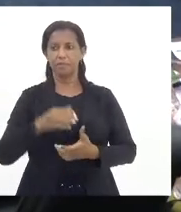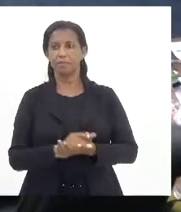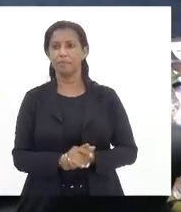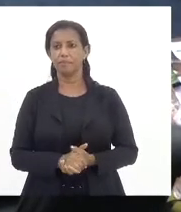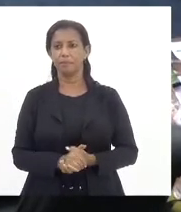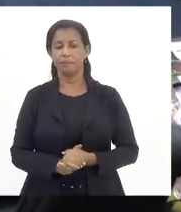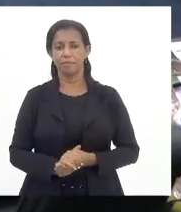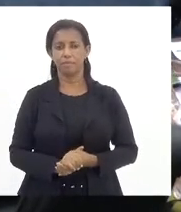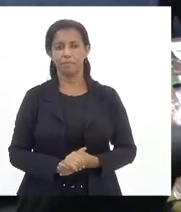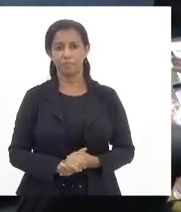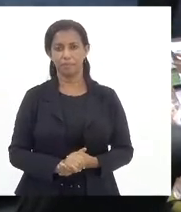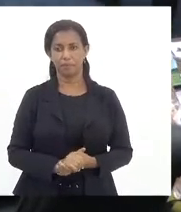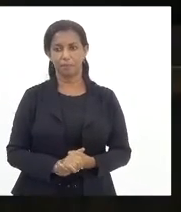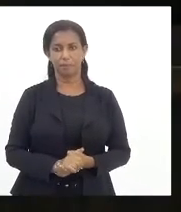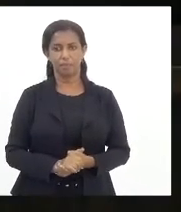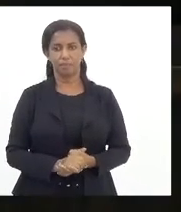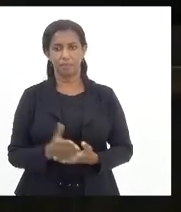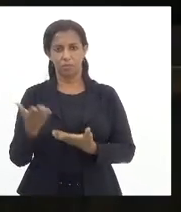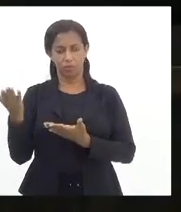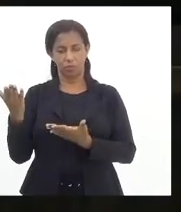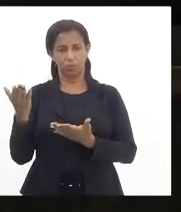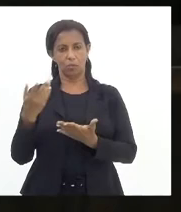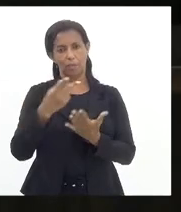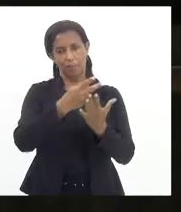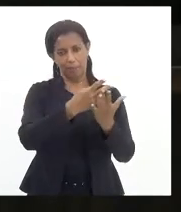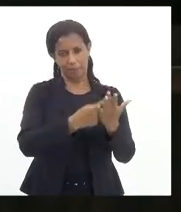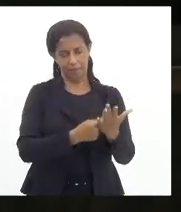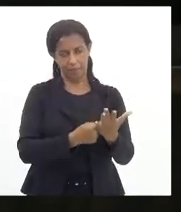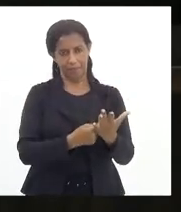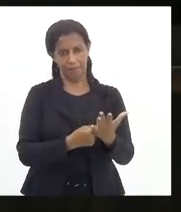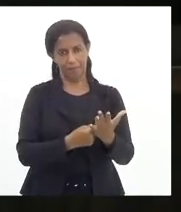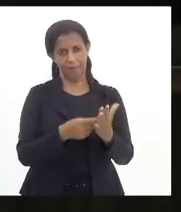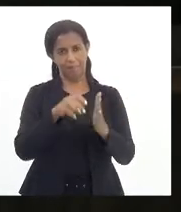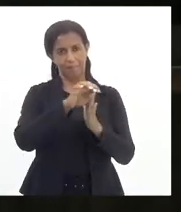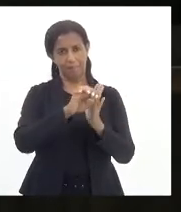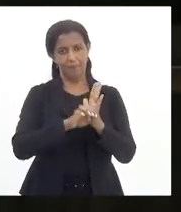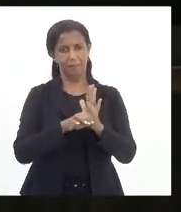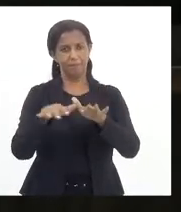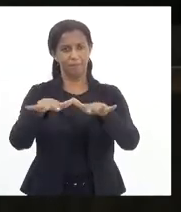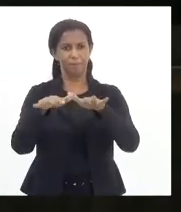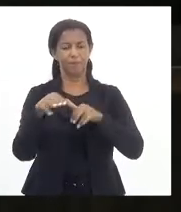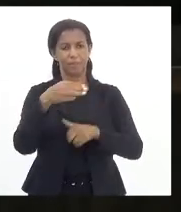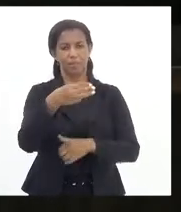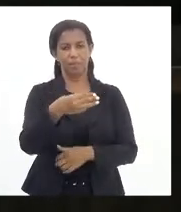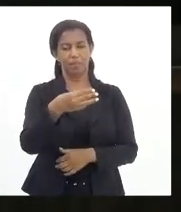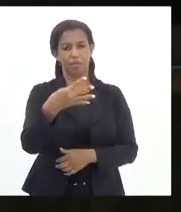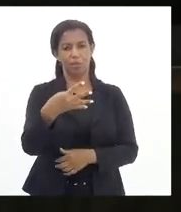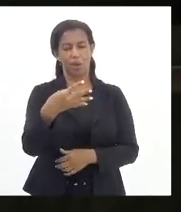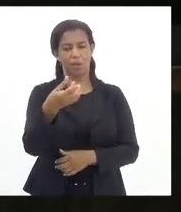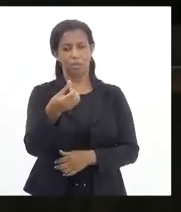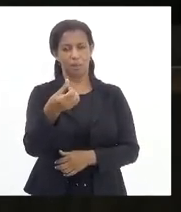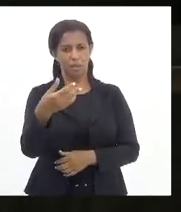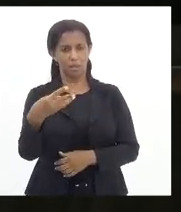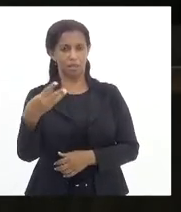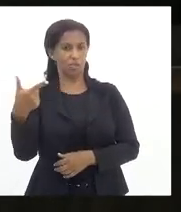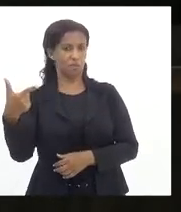Sim, senhor presidente. Vossa Excelência emitiu o parecer sobre as emendas de plenário do 3463 de 2020.